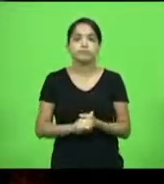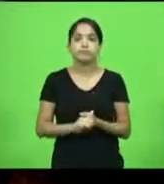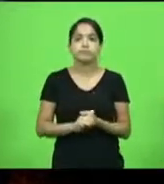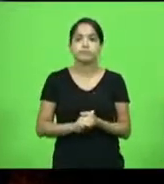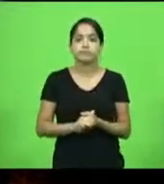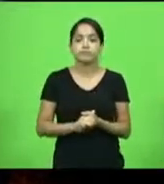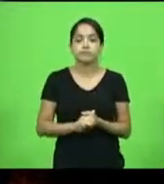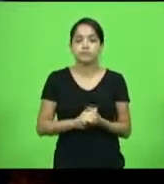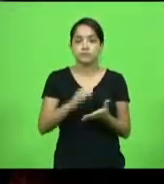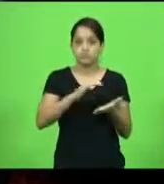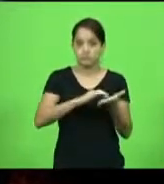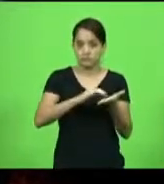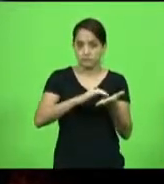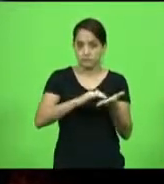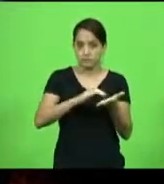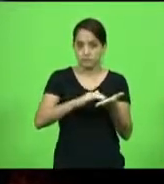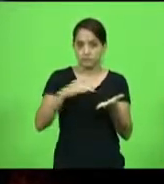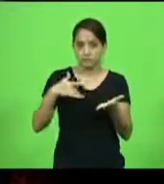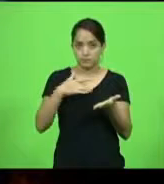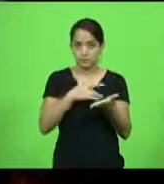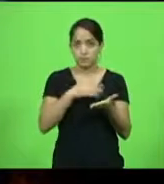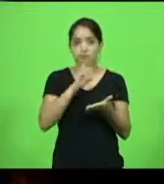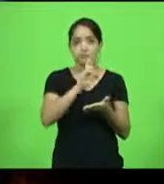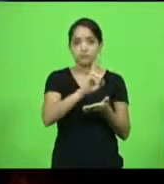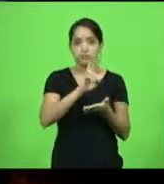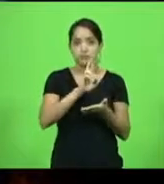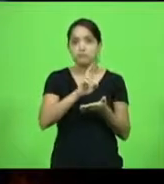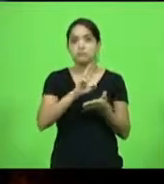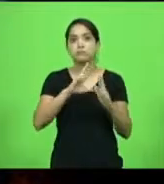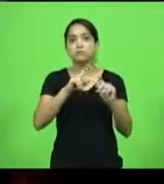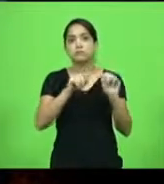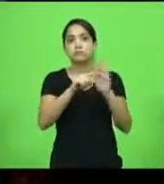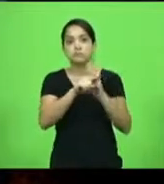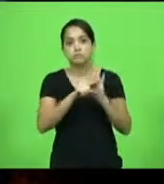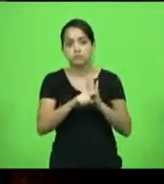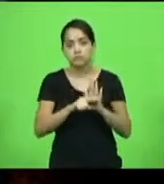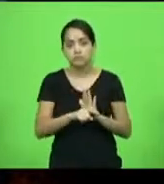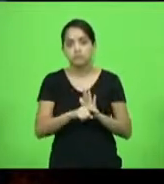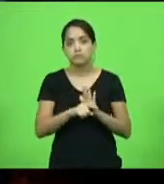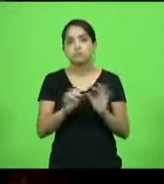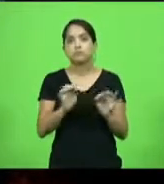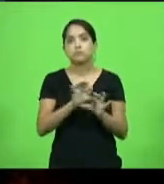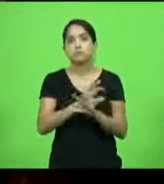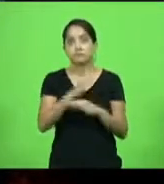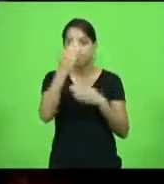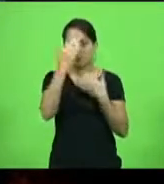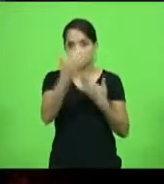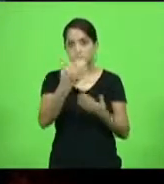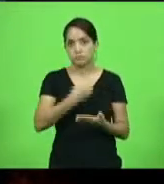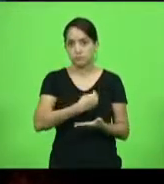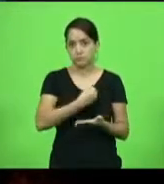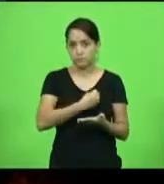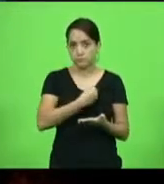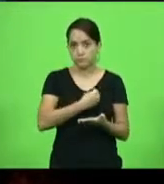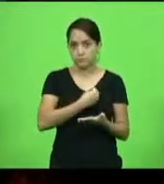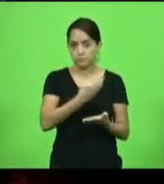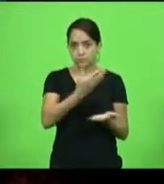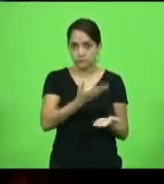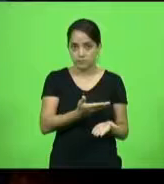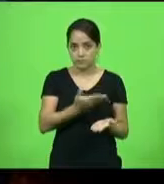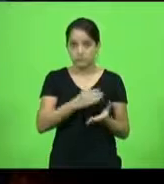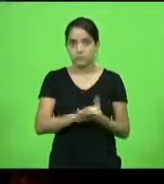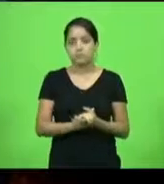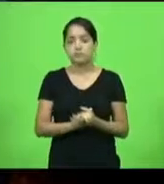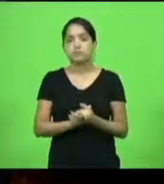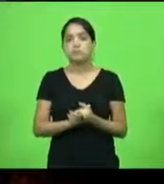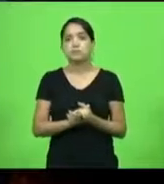o secretário respondeu aos questionamentos. Finalizando, o senhor presidente agradeceu a presença do senhor secretário e,